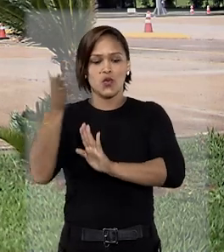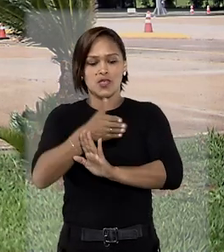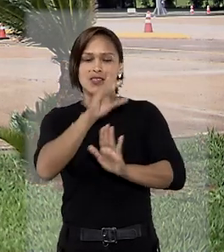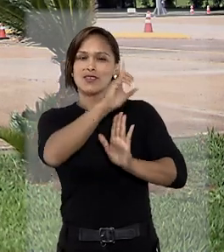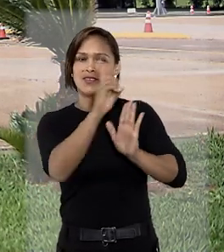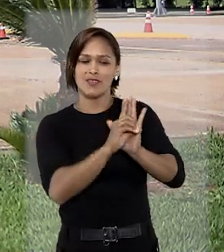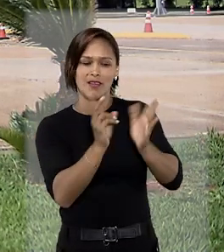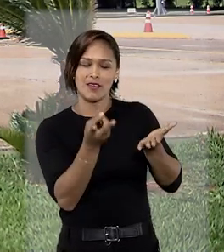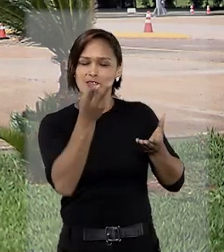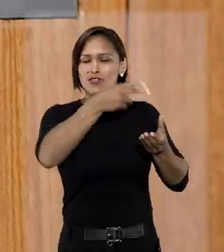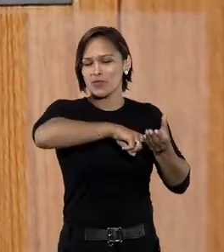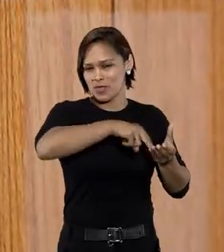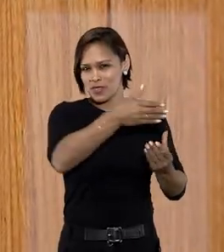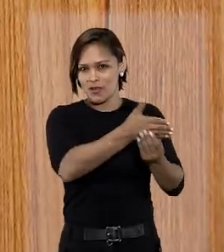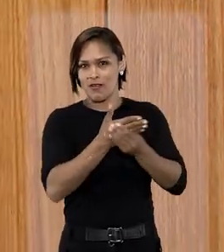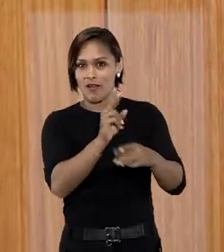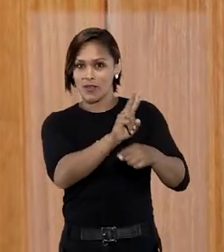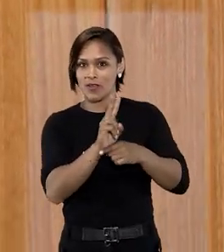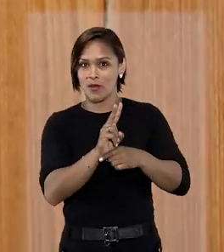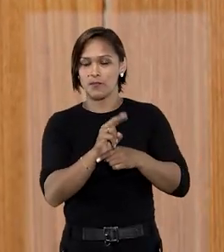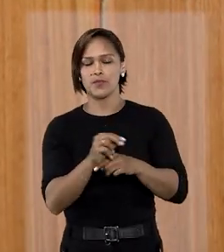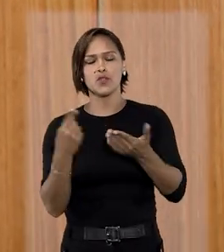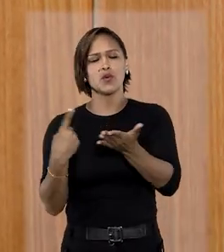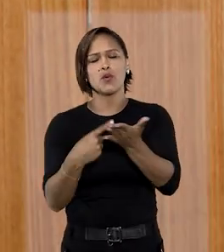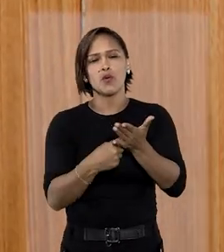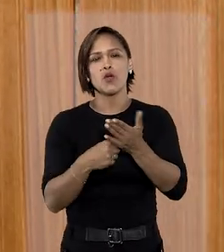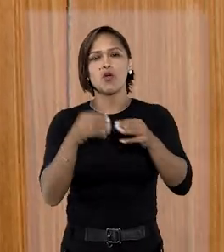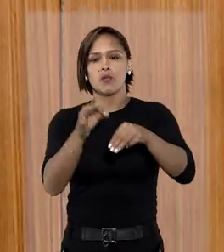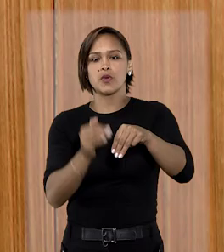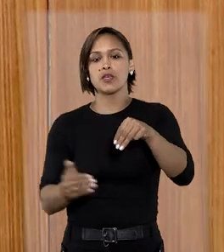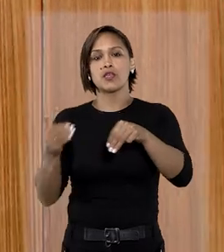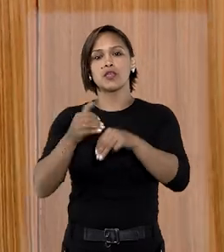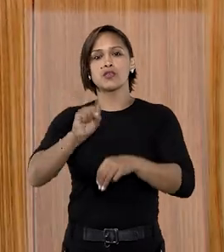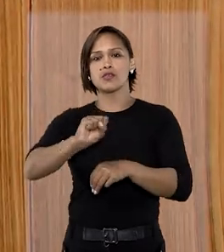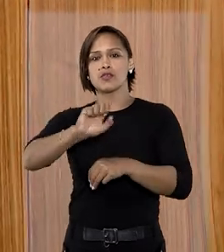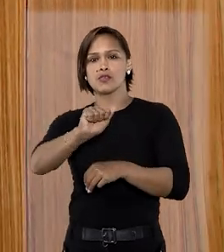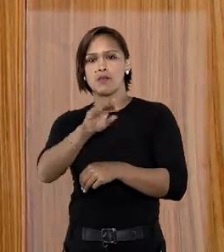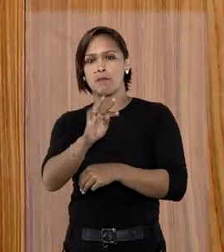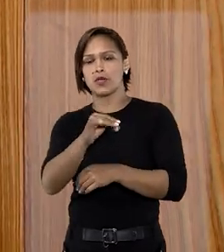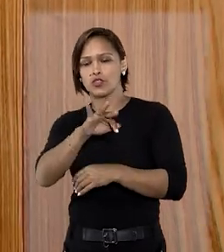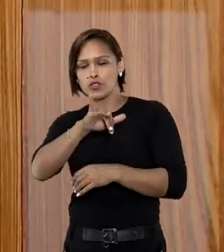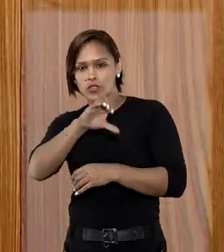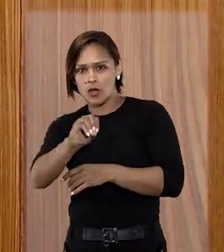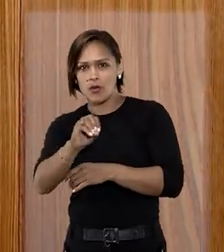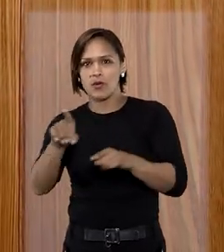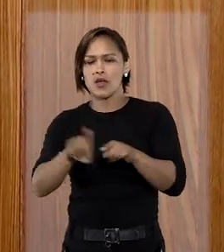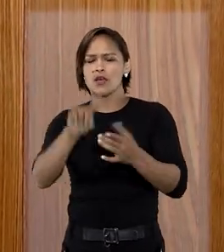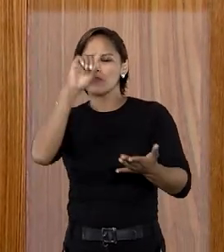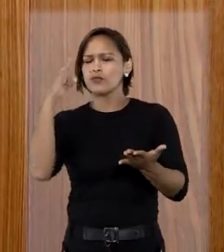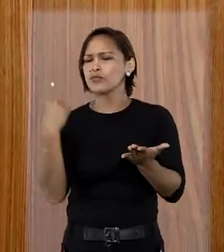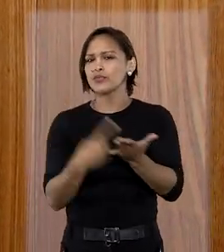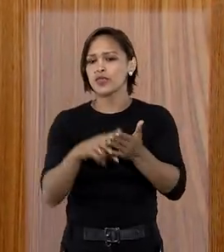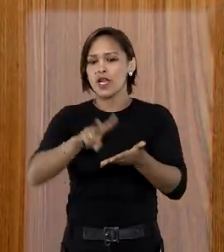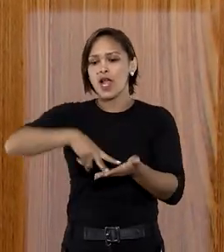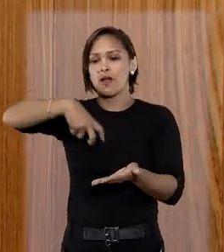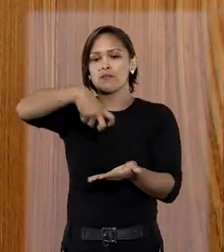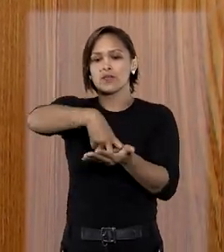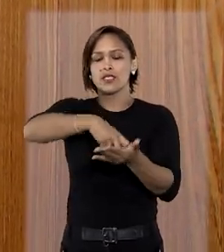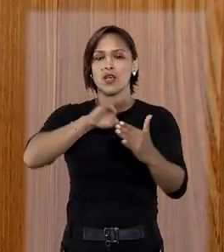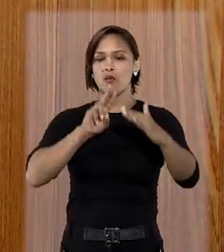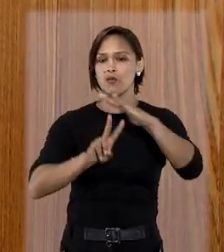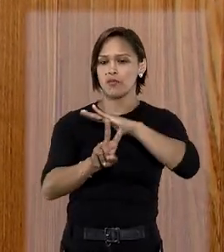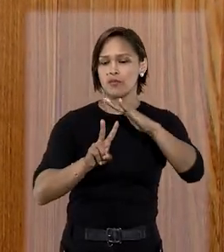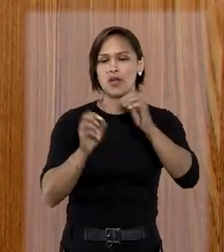decreto de prisão cautelar. De acordo com o ministro Sebastião Reis Júnior, a decisão que determinou a prisão preventiva